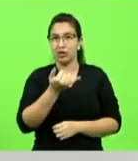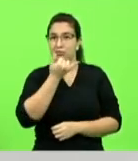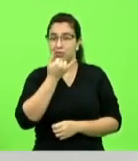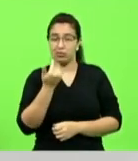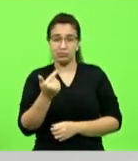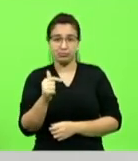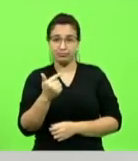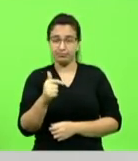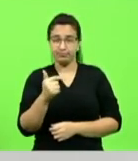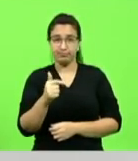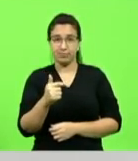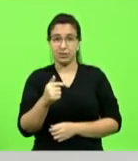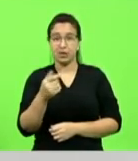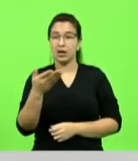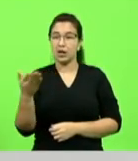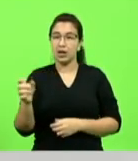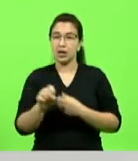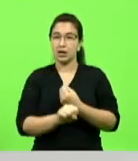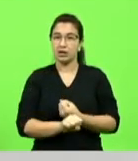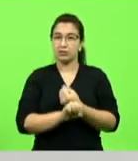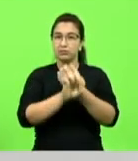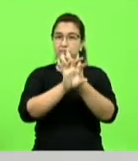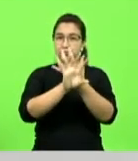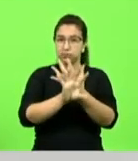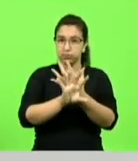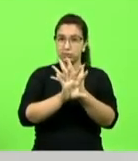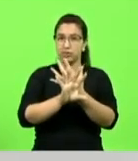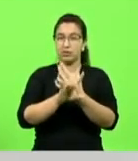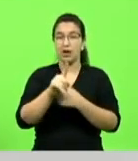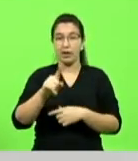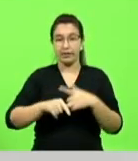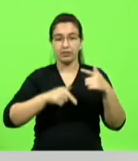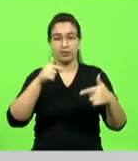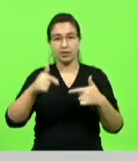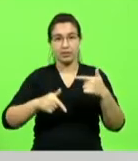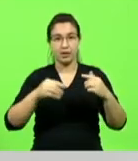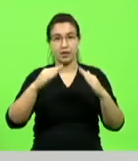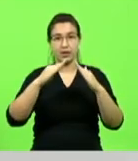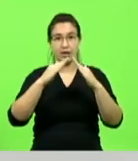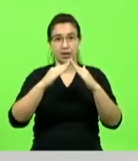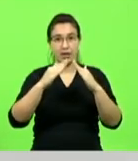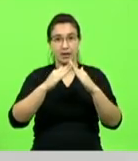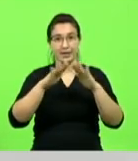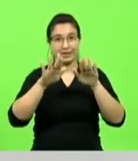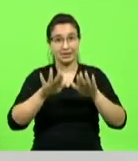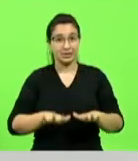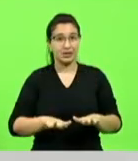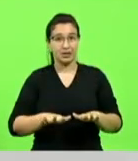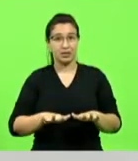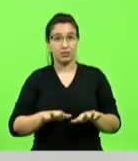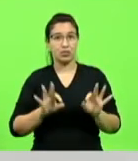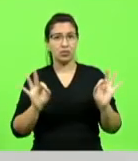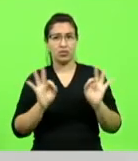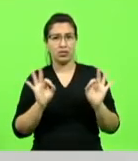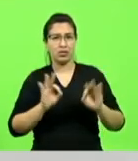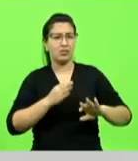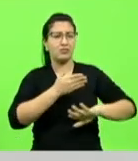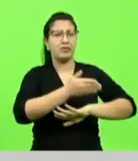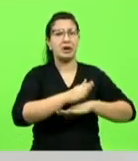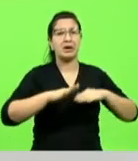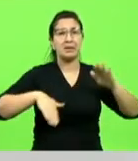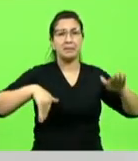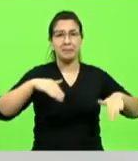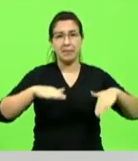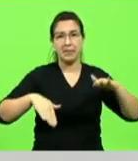dentro de casa trabalhando de forma remota não era para estar caliente em La Plávia dos hermanos aqui do lado